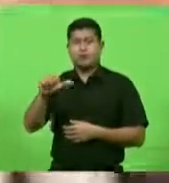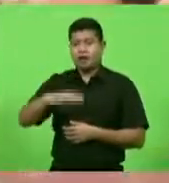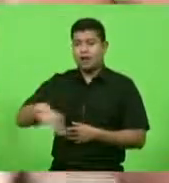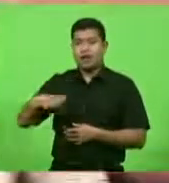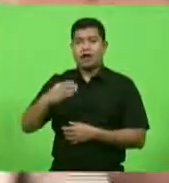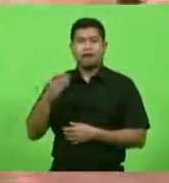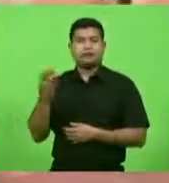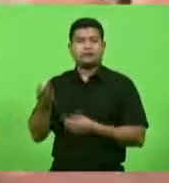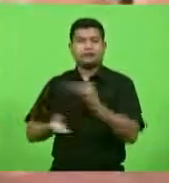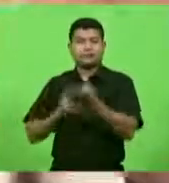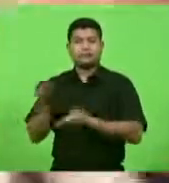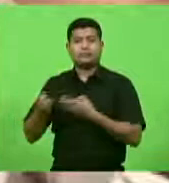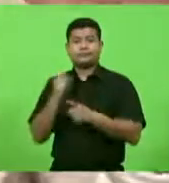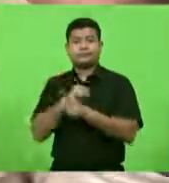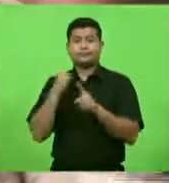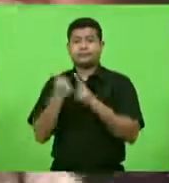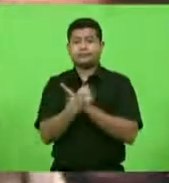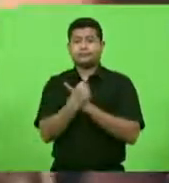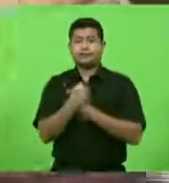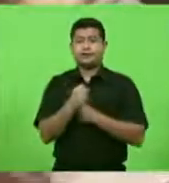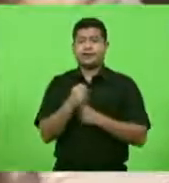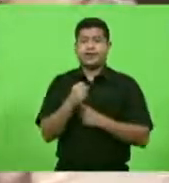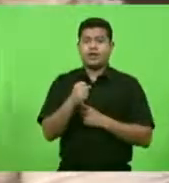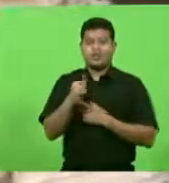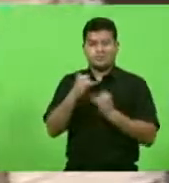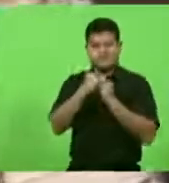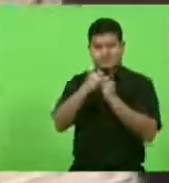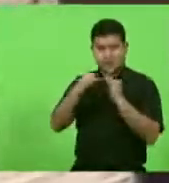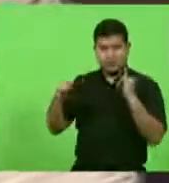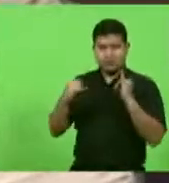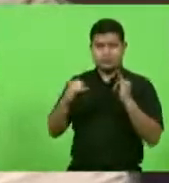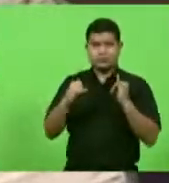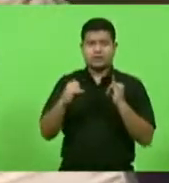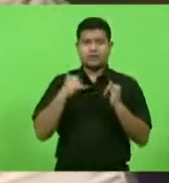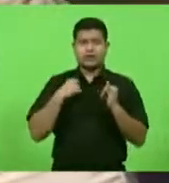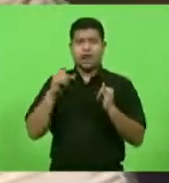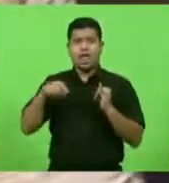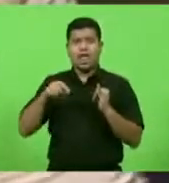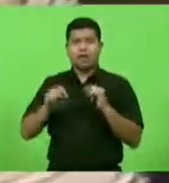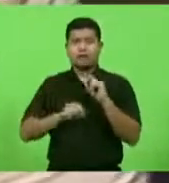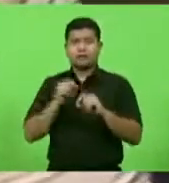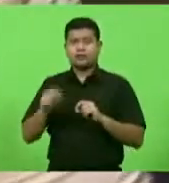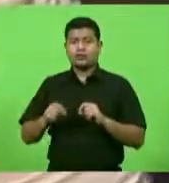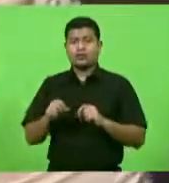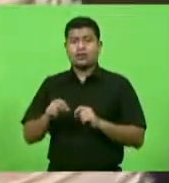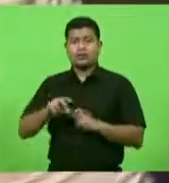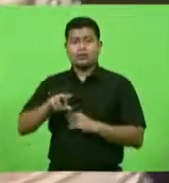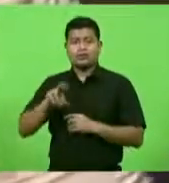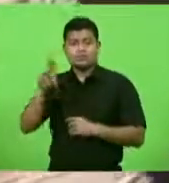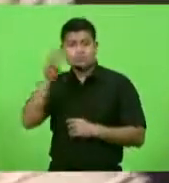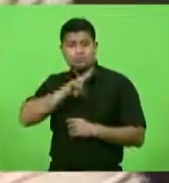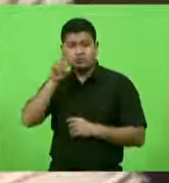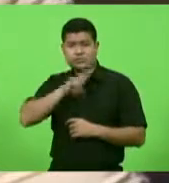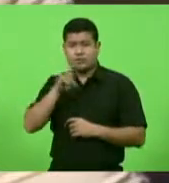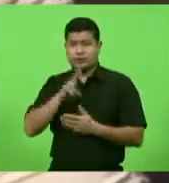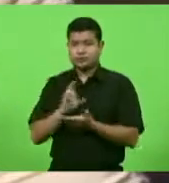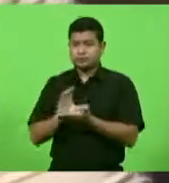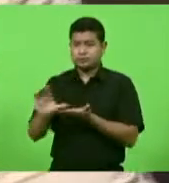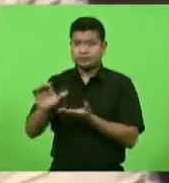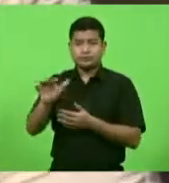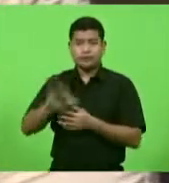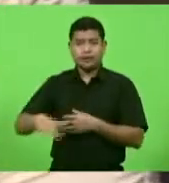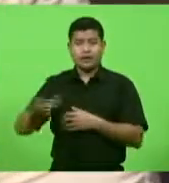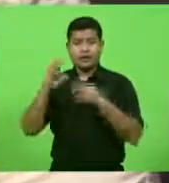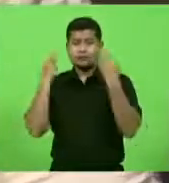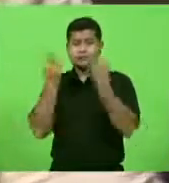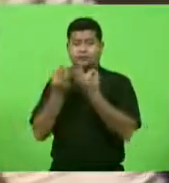os quais 50 milhões para o socorro emergencial as famílias que nesse momento se